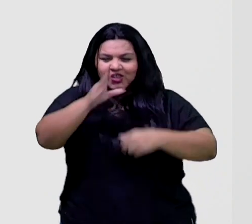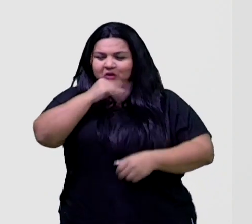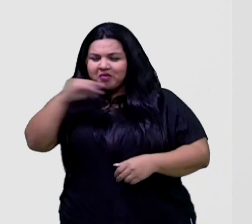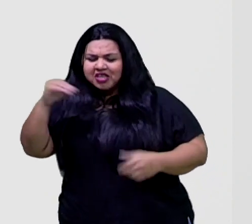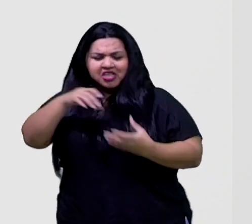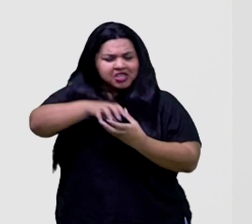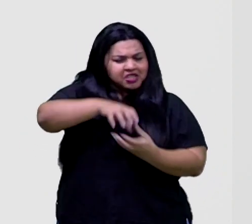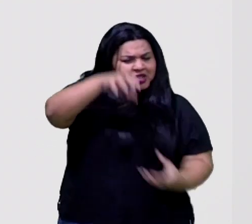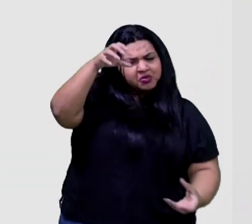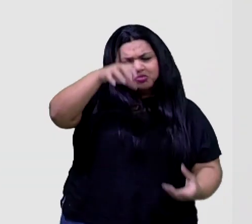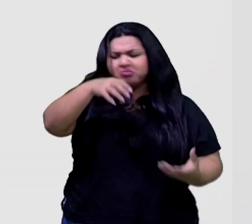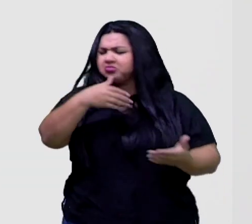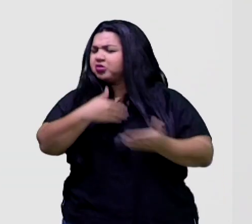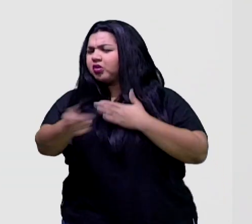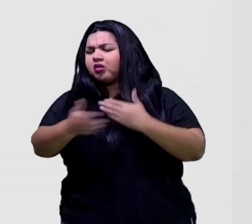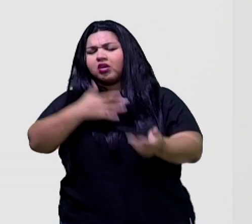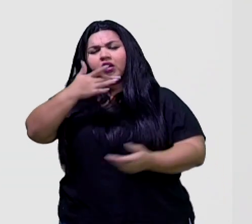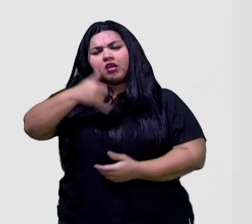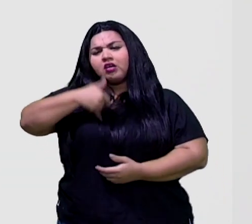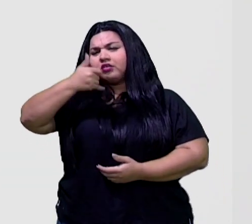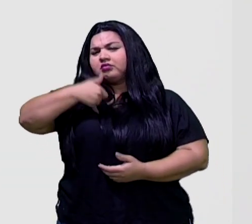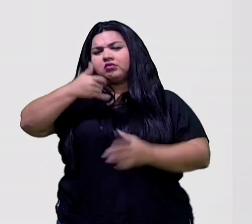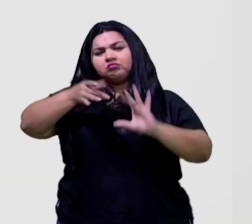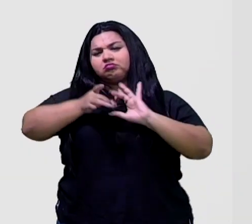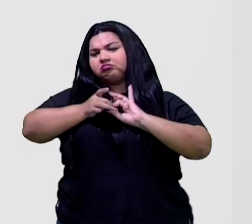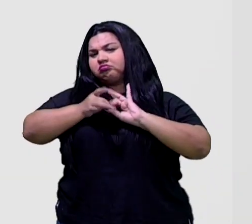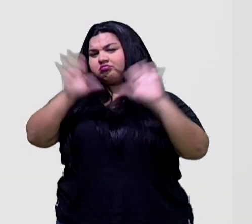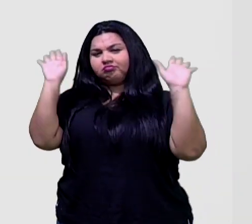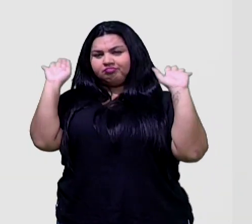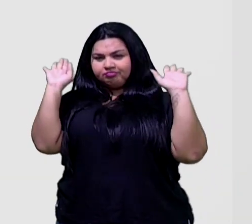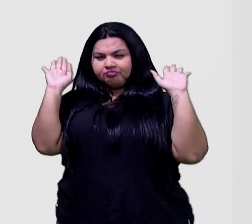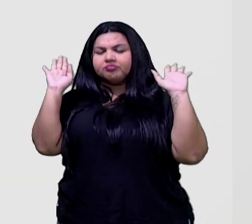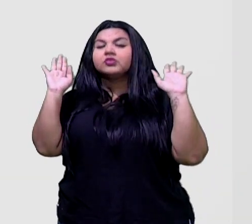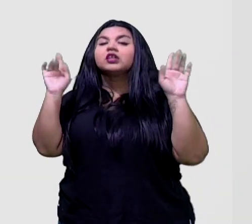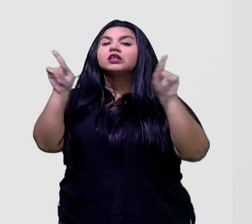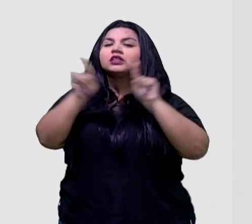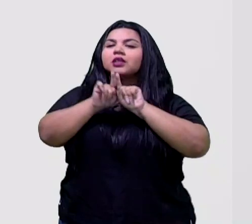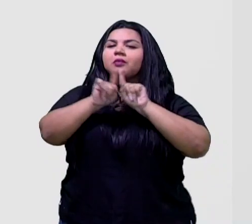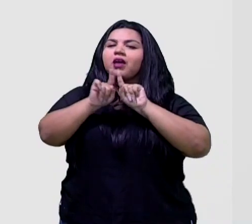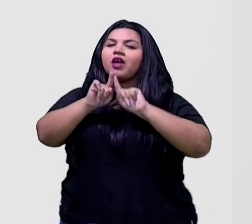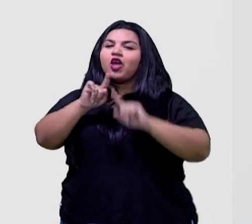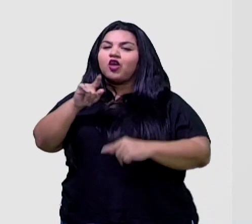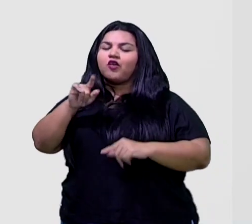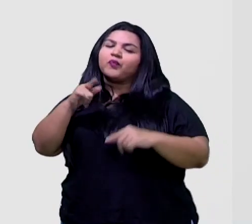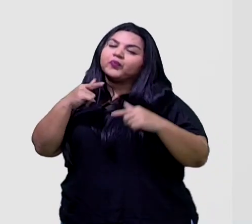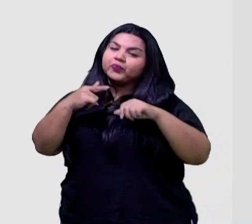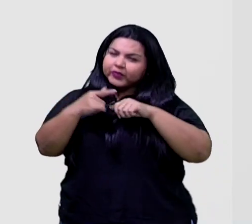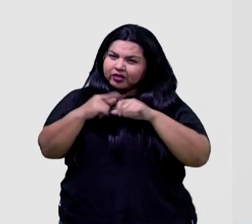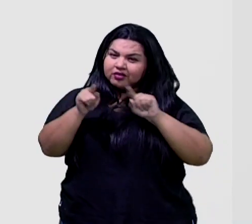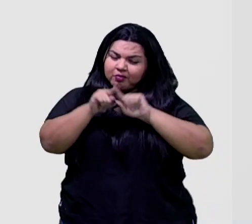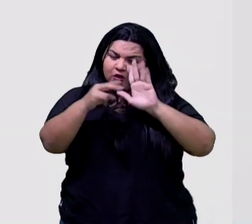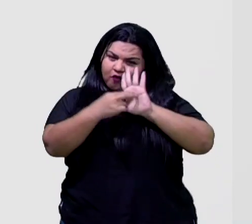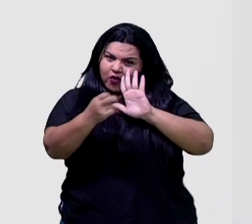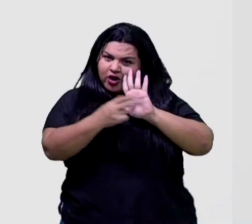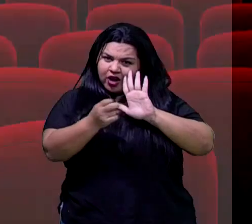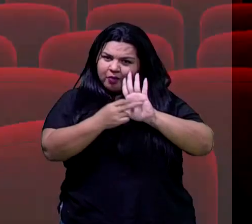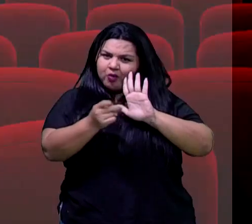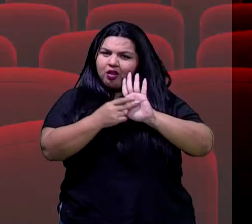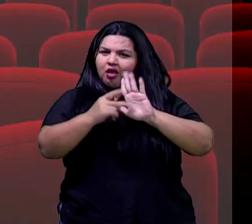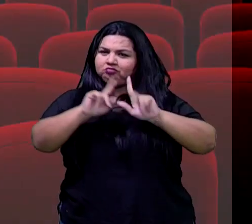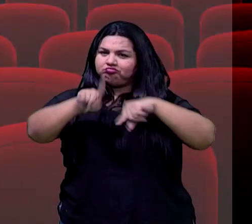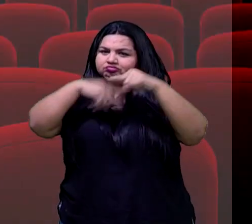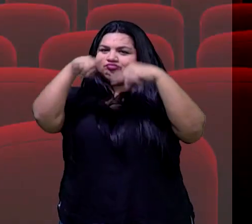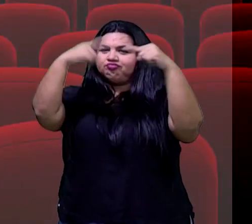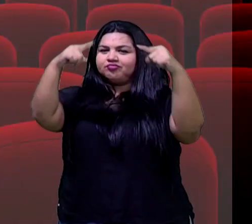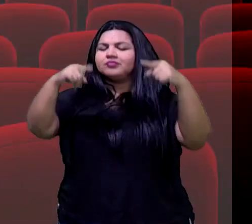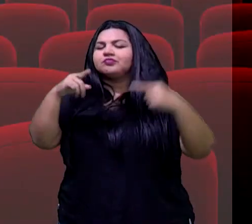adultos. Todos convidados aí a assistir. E a enriquecer também o vocabulário de língua inglesa. Mas